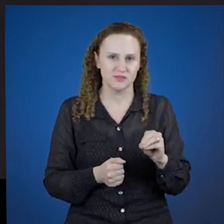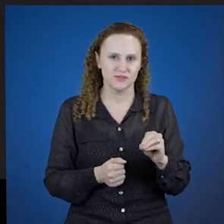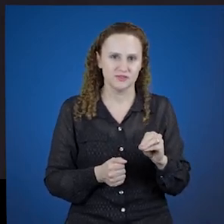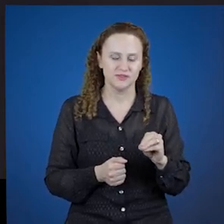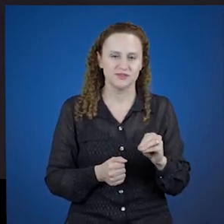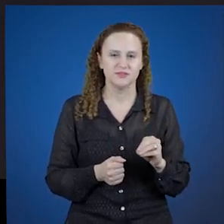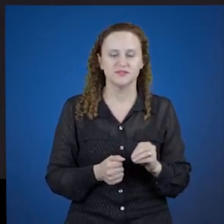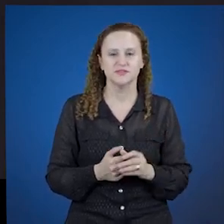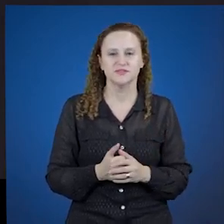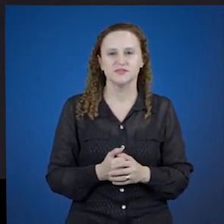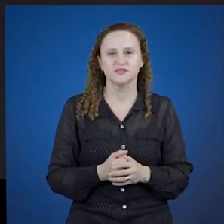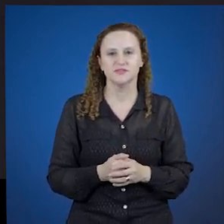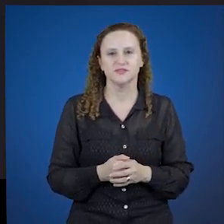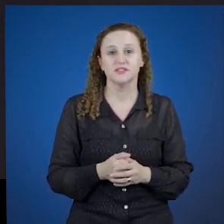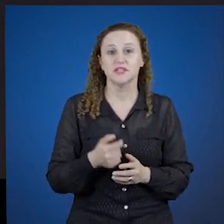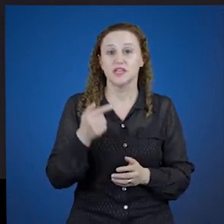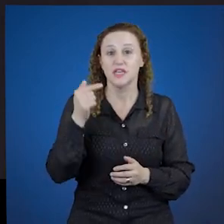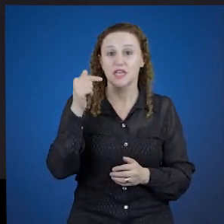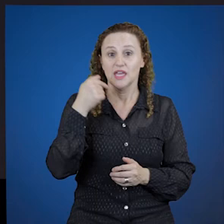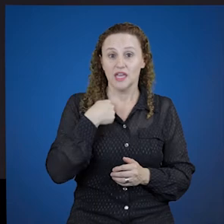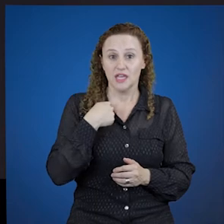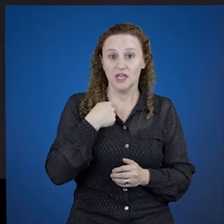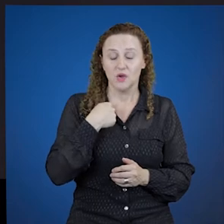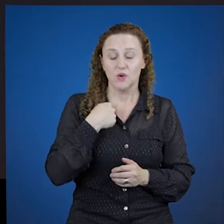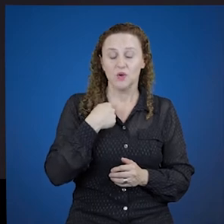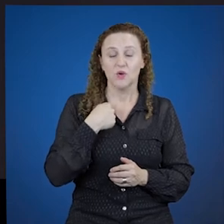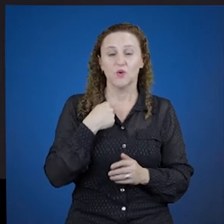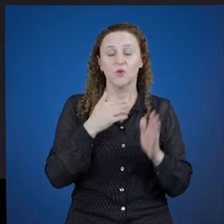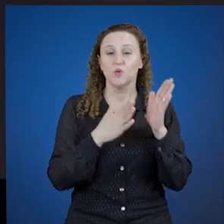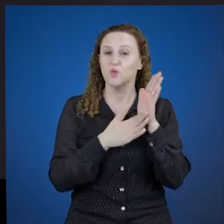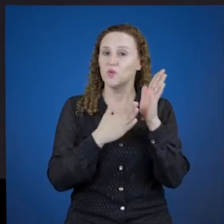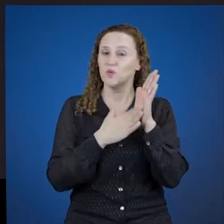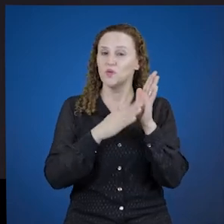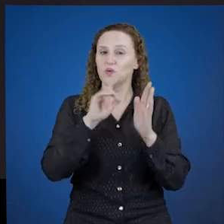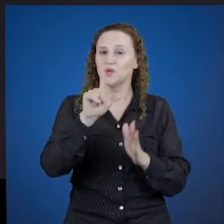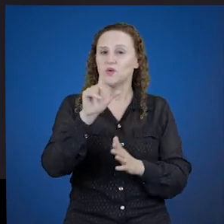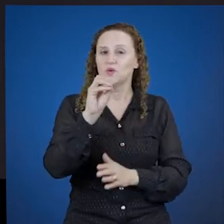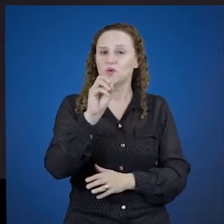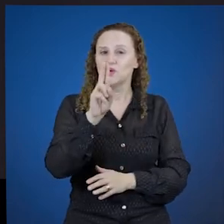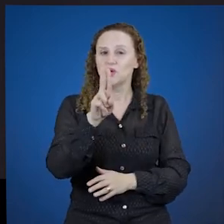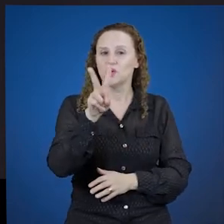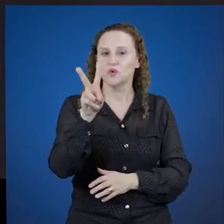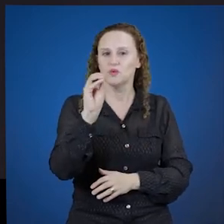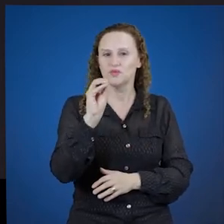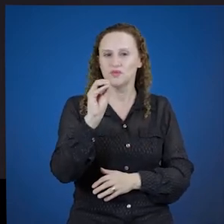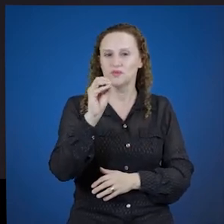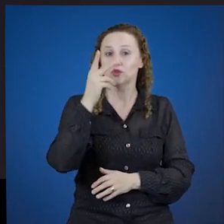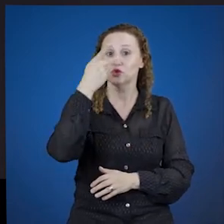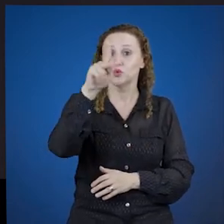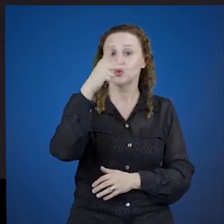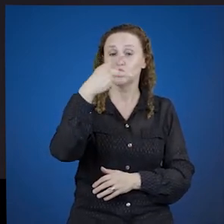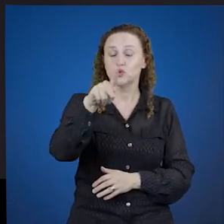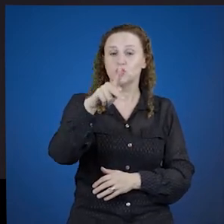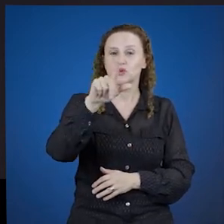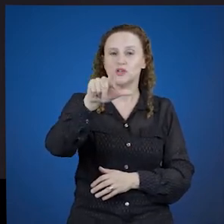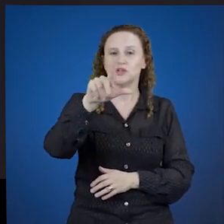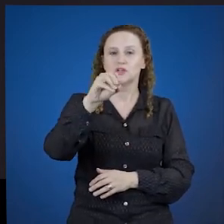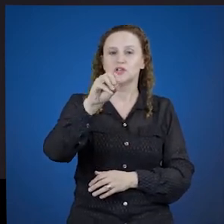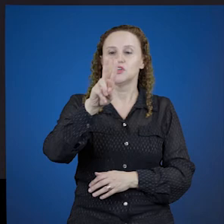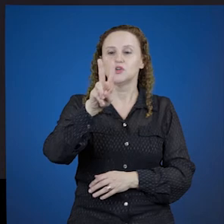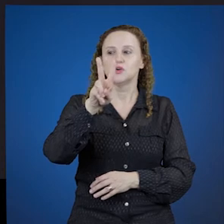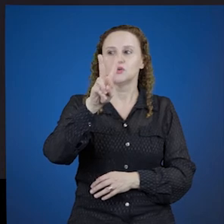Presente do indicativo, eu louvo. Tu louvas.